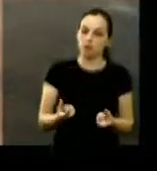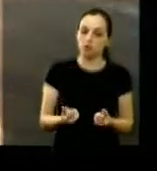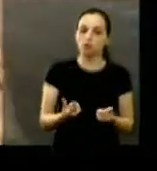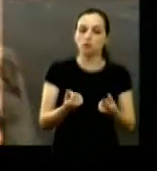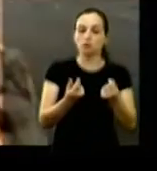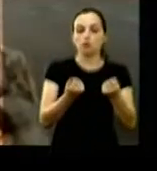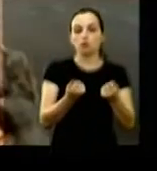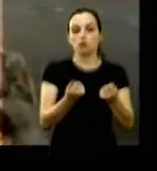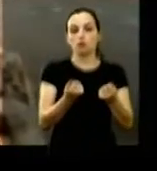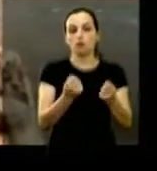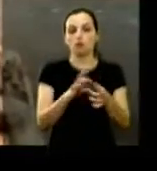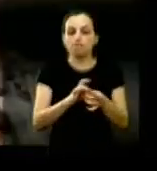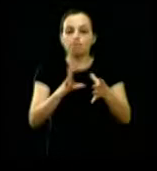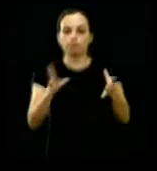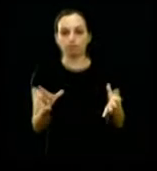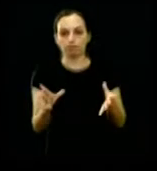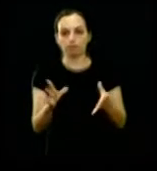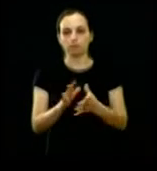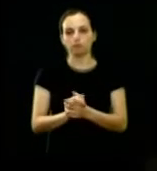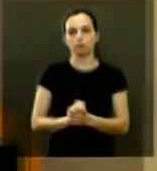para custeio é autorizado